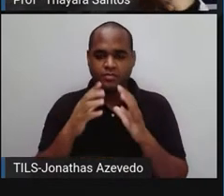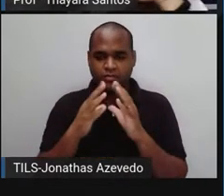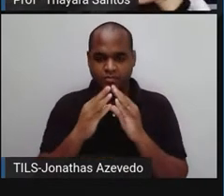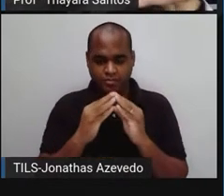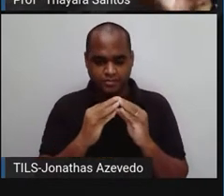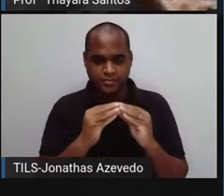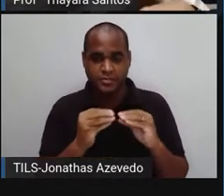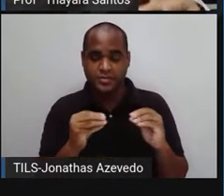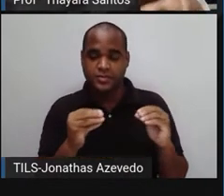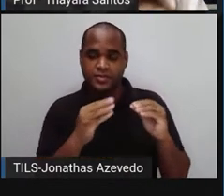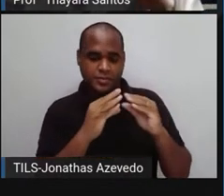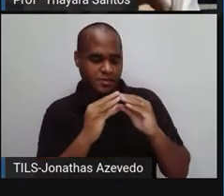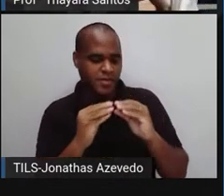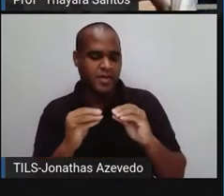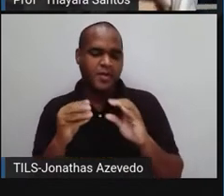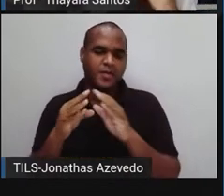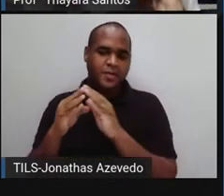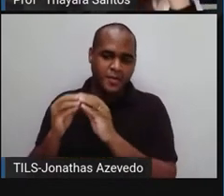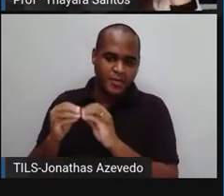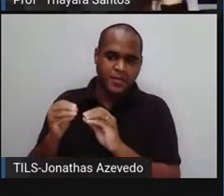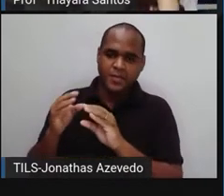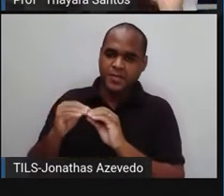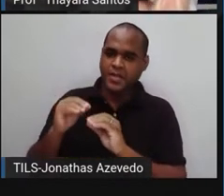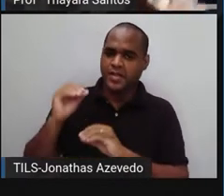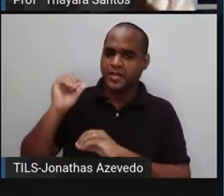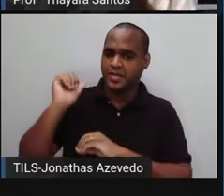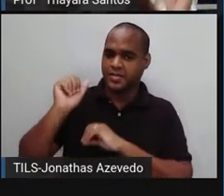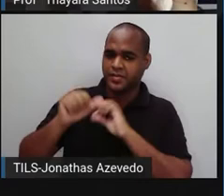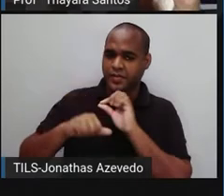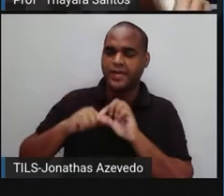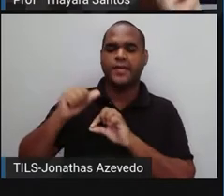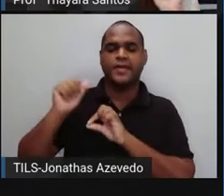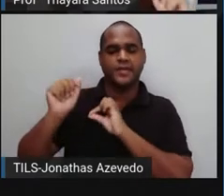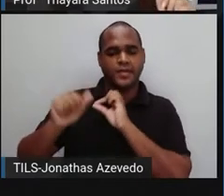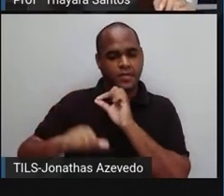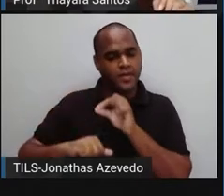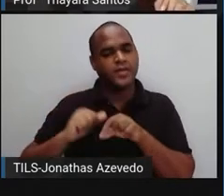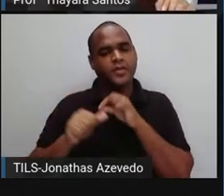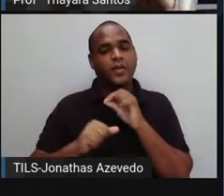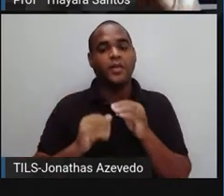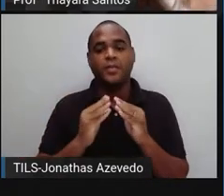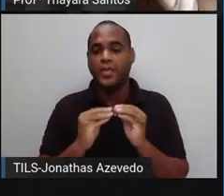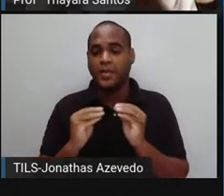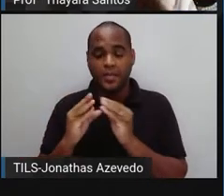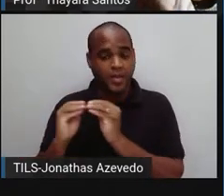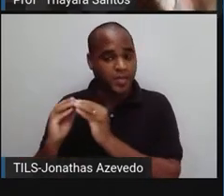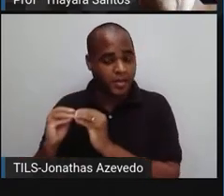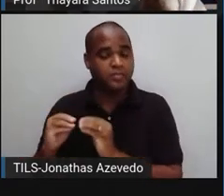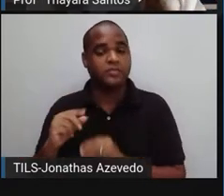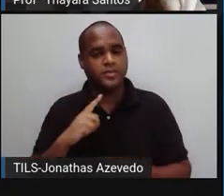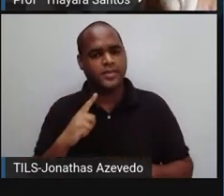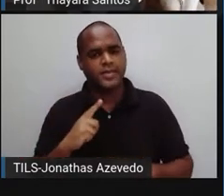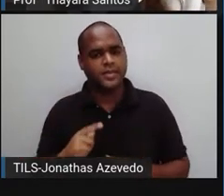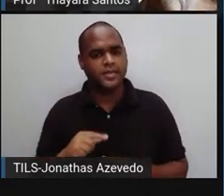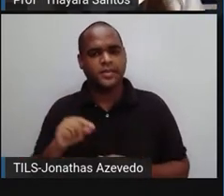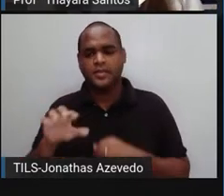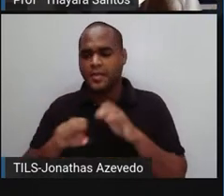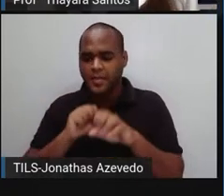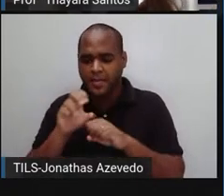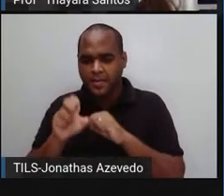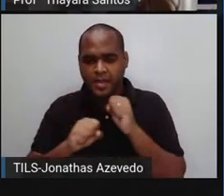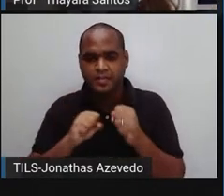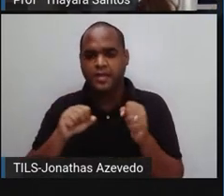desfazendo esse corpo e vão retirando dele os nutrientes que existiam ali. E eles pegam esses nutrientes e